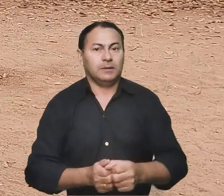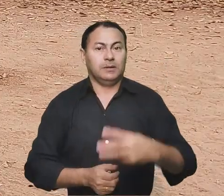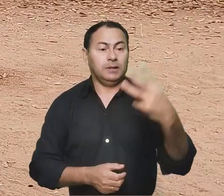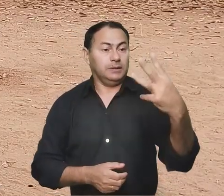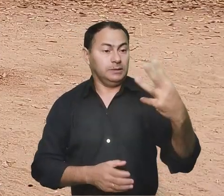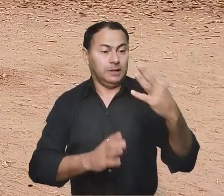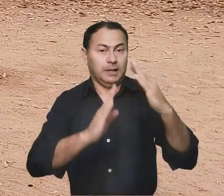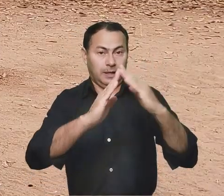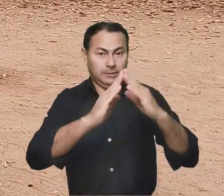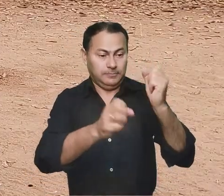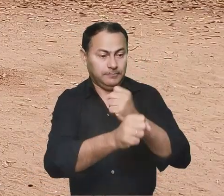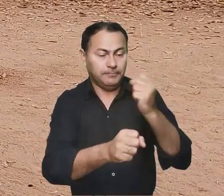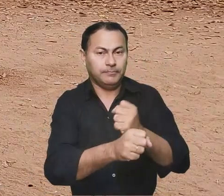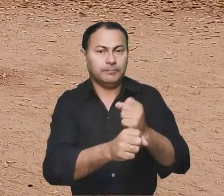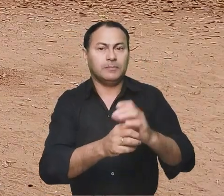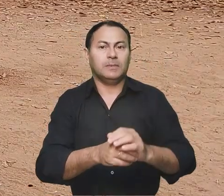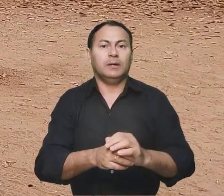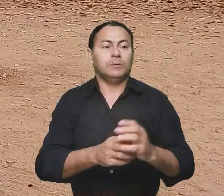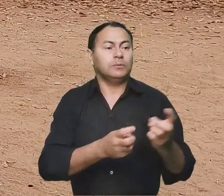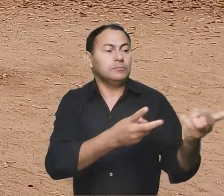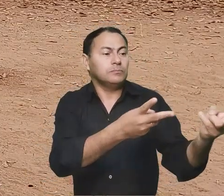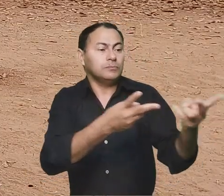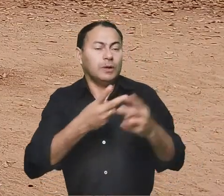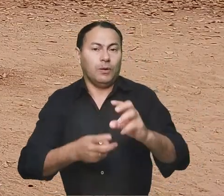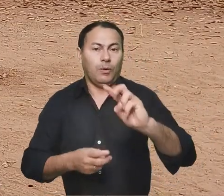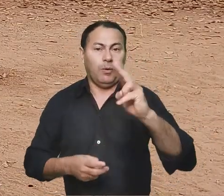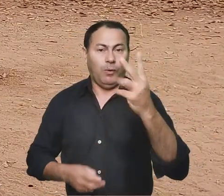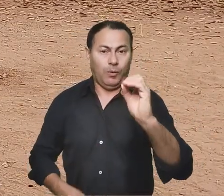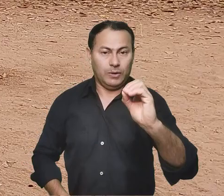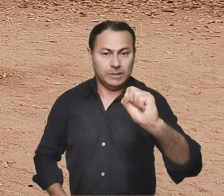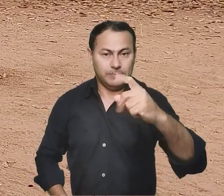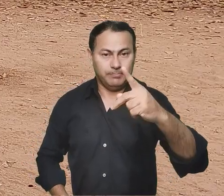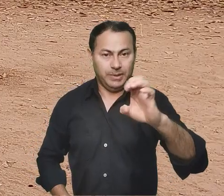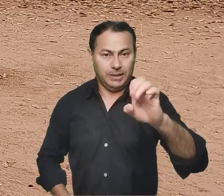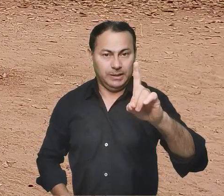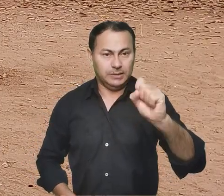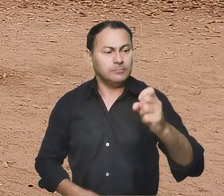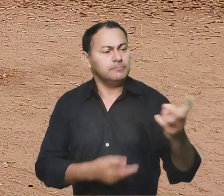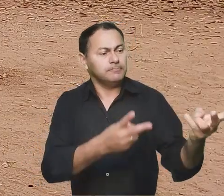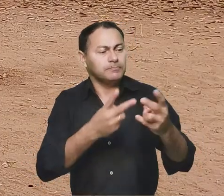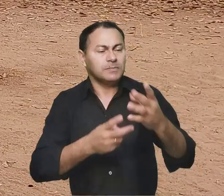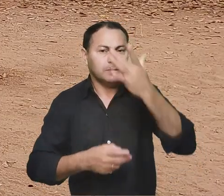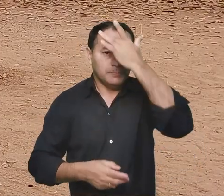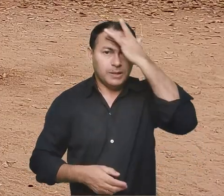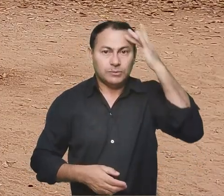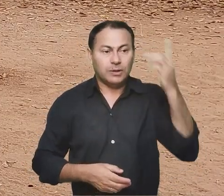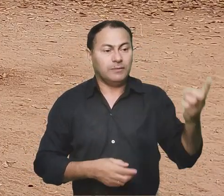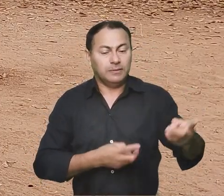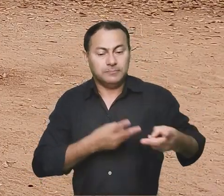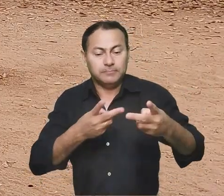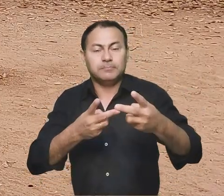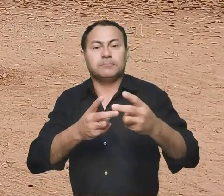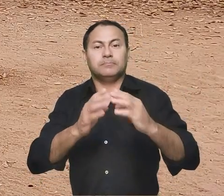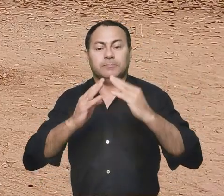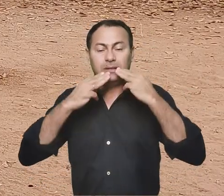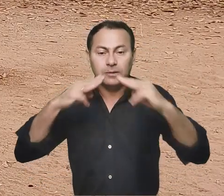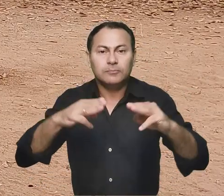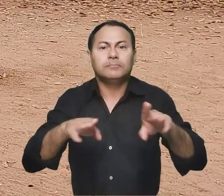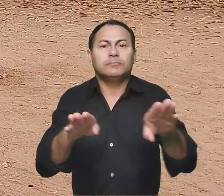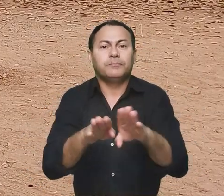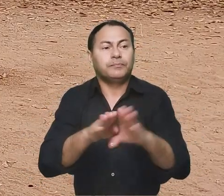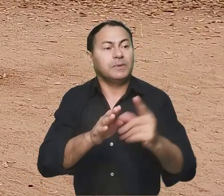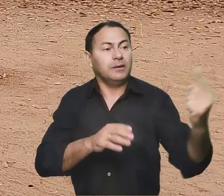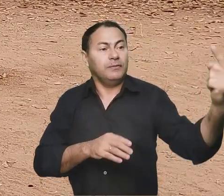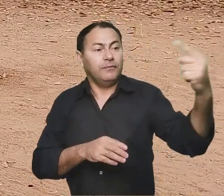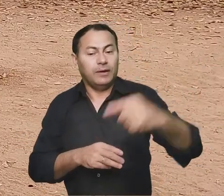E essa terceira construção é a casa dos hóspedes. Nela ficam hospedadas as pessoas que visitam a missão e também